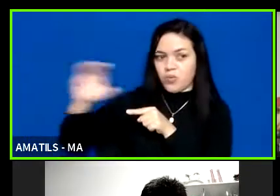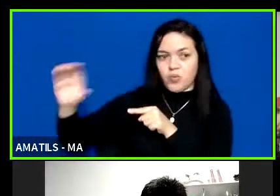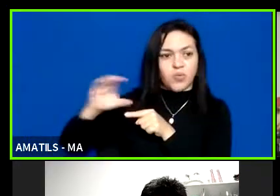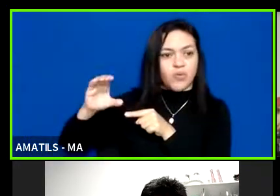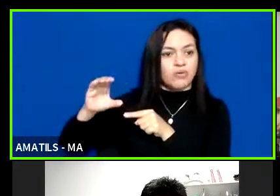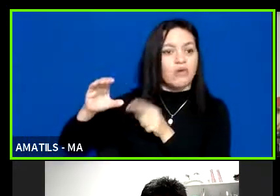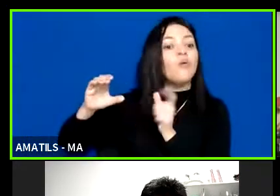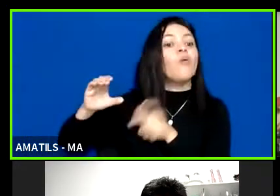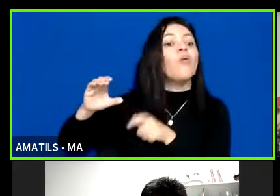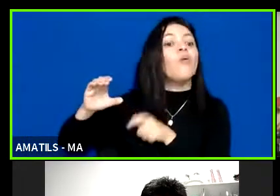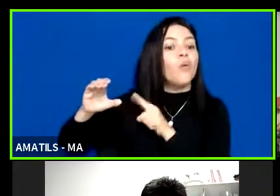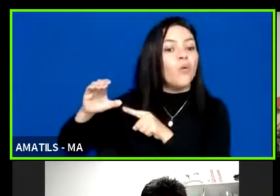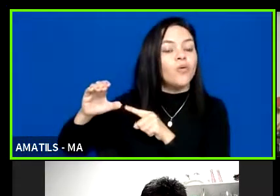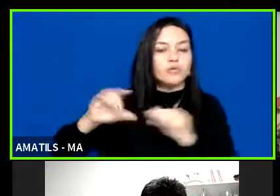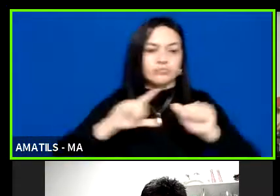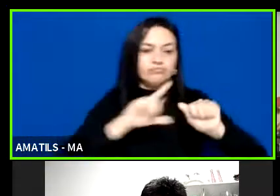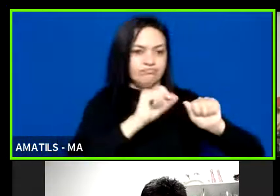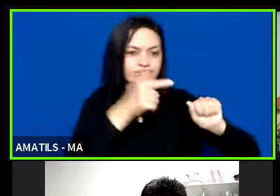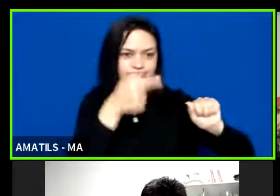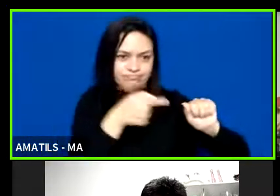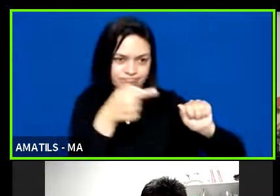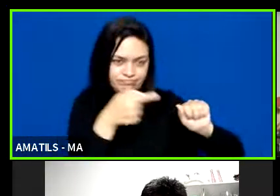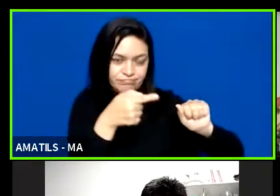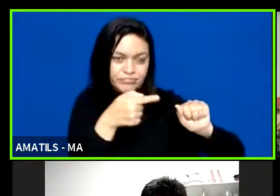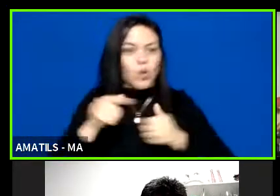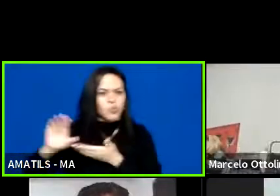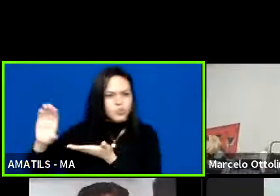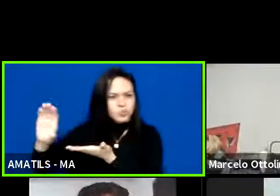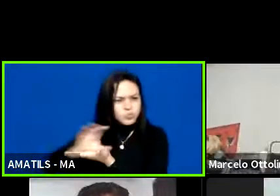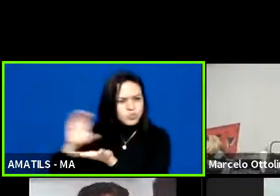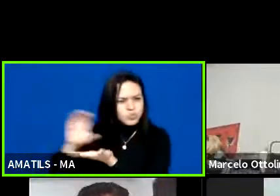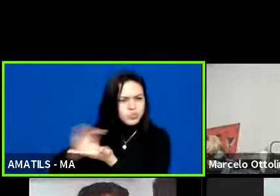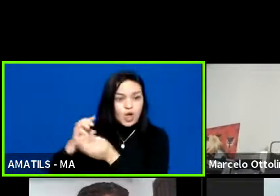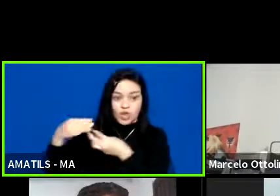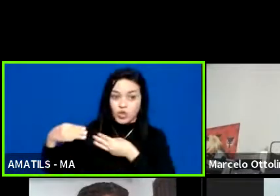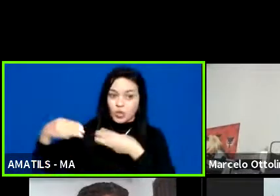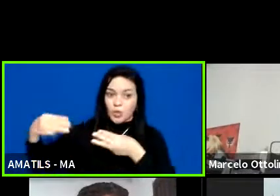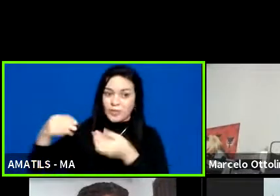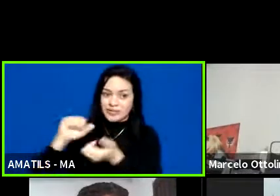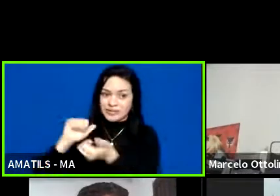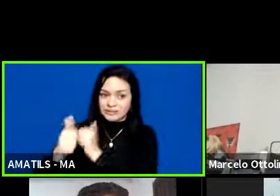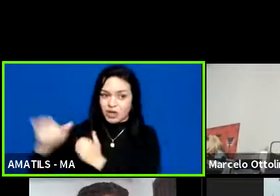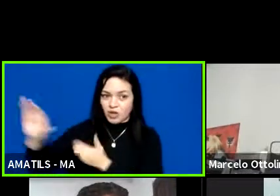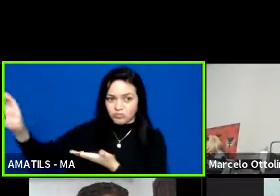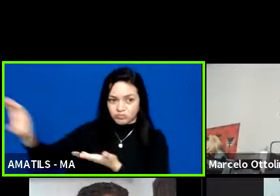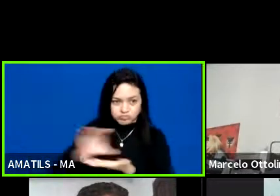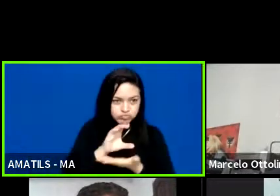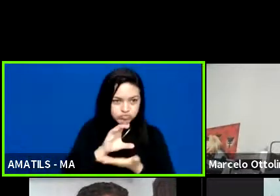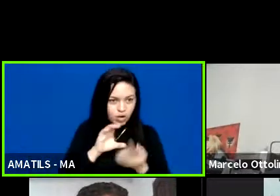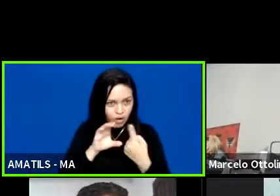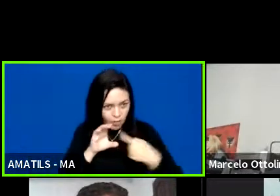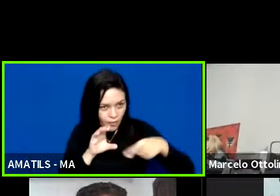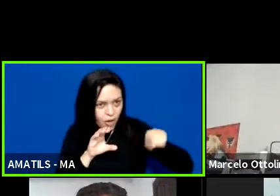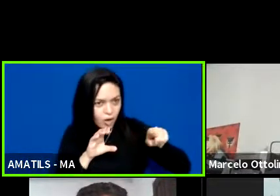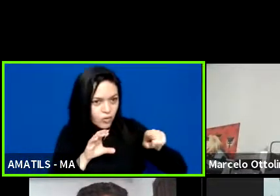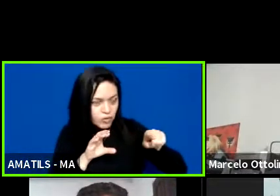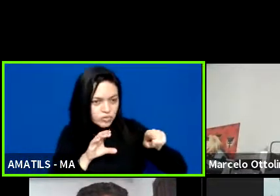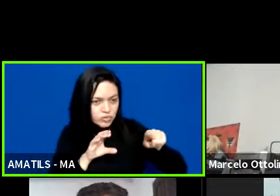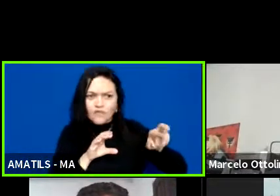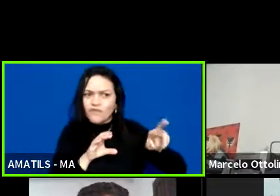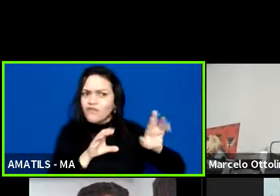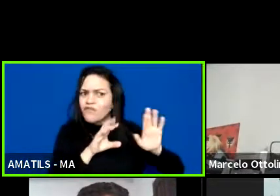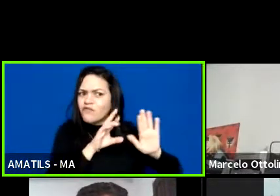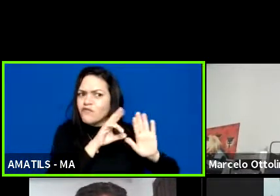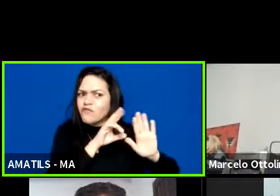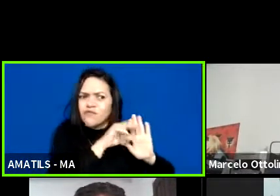Diz assim o artigo 7º. Os recursos do Ministério do Esporte terão a seguinte destinação. São vários incisos mas eu